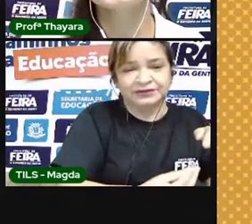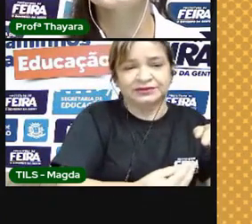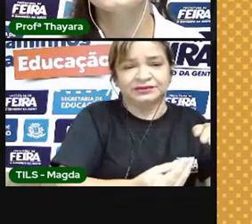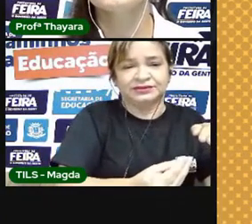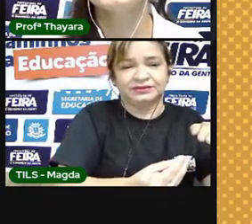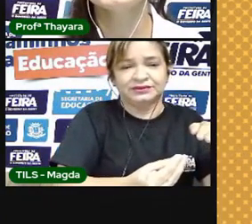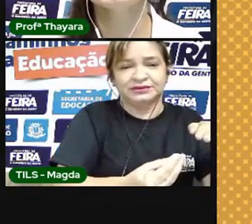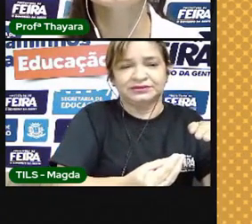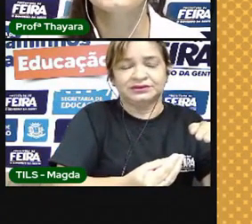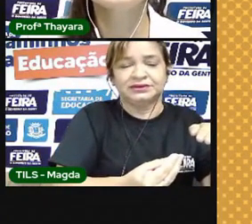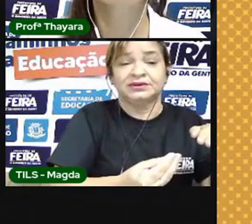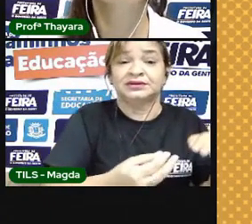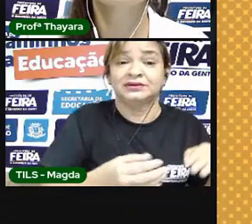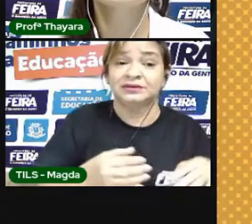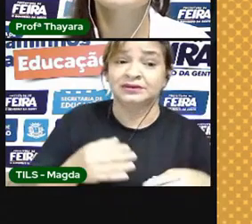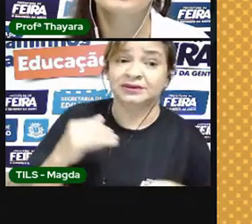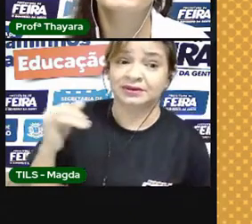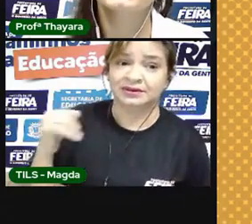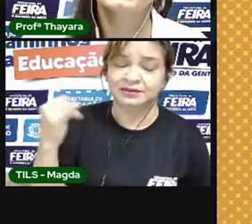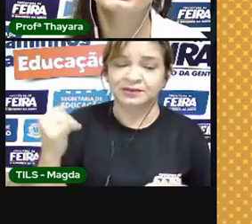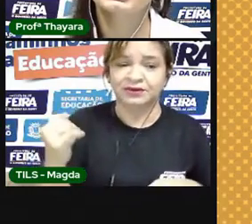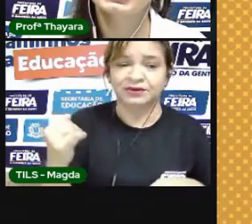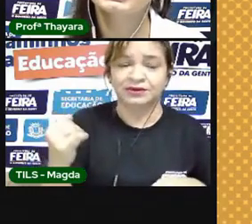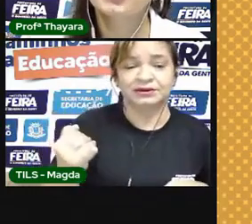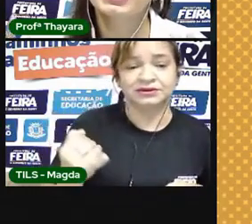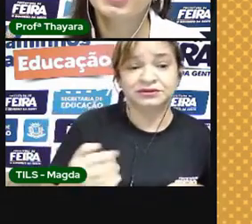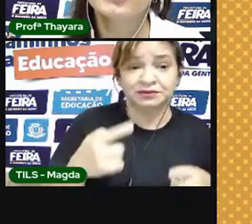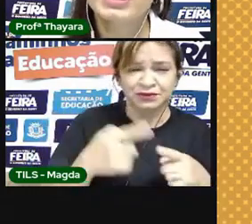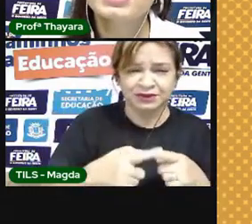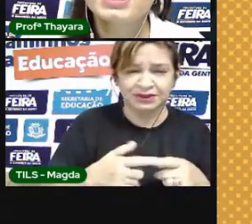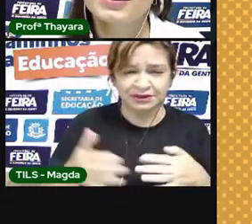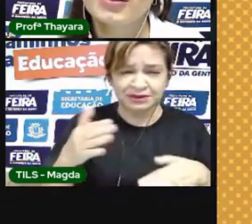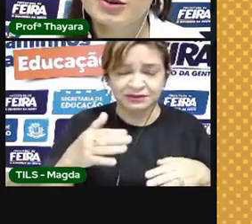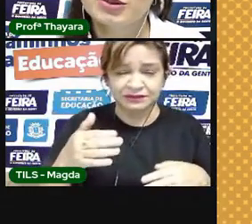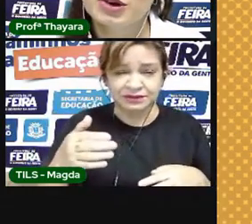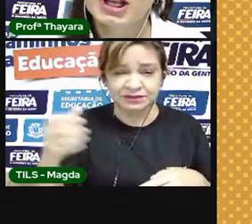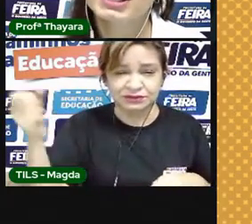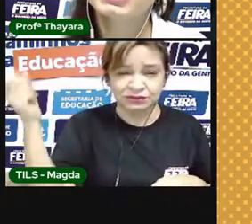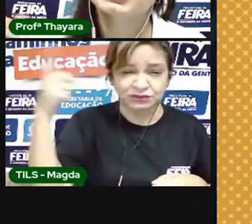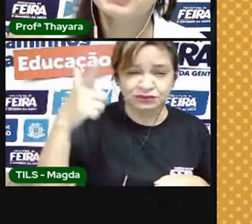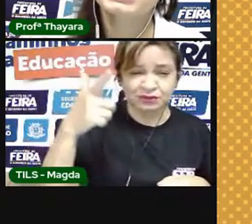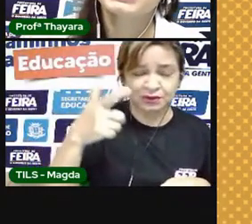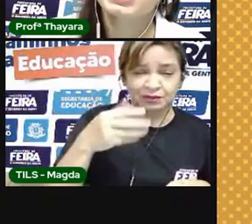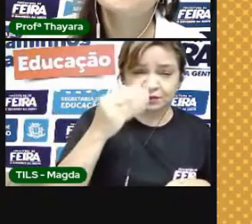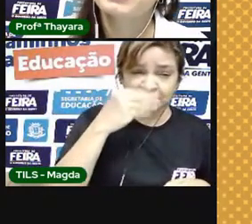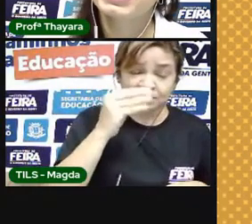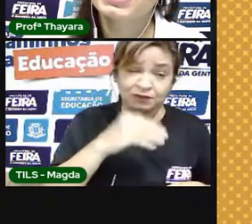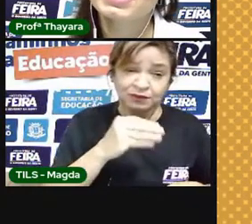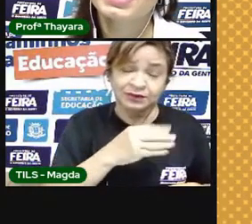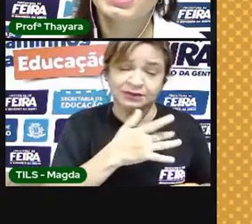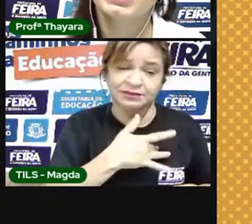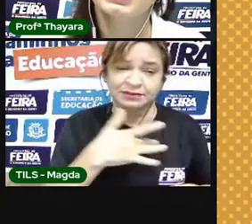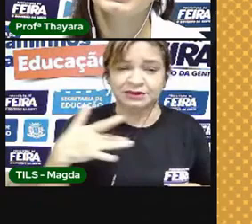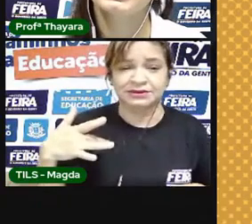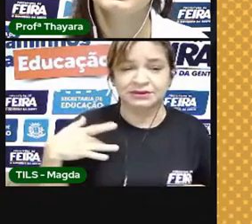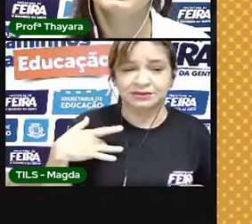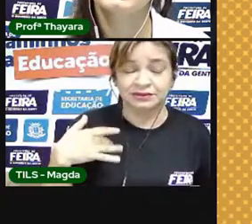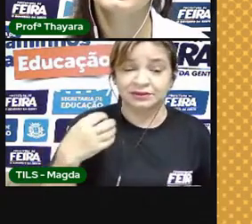radiações que são emitidas, tem algumas que fazem mal para a gente. Então, quem faz esse filtro que deixa passar apenas